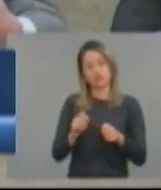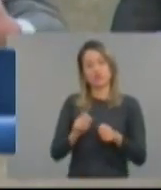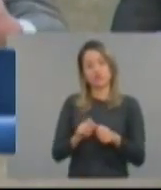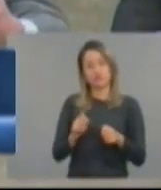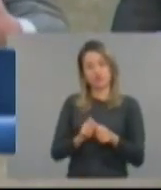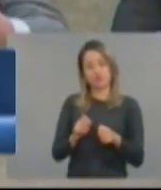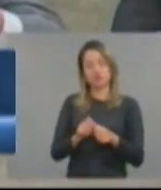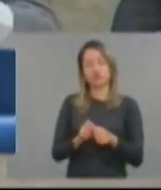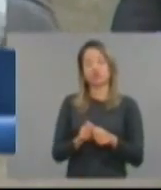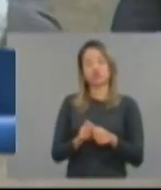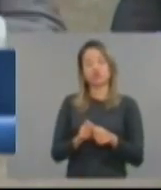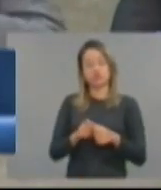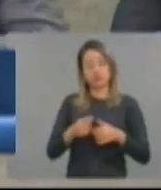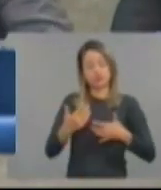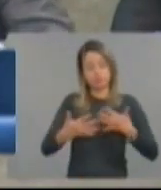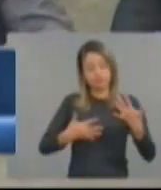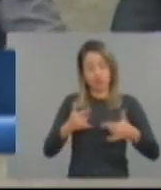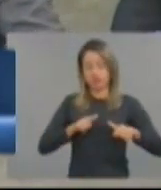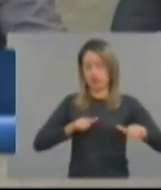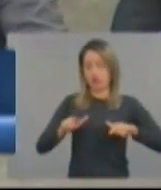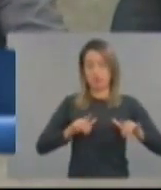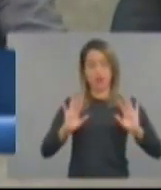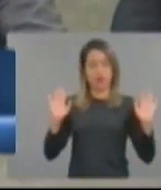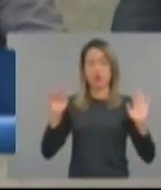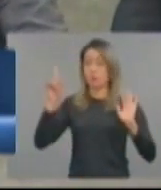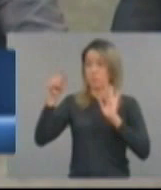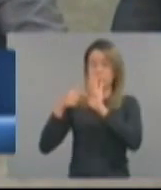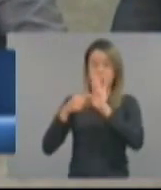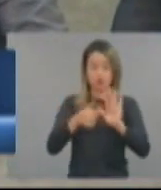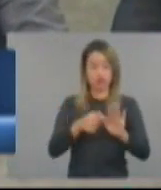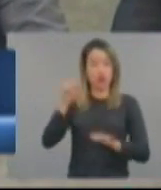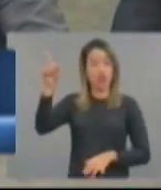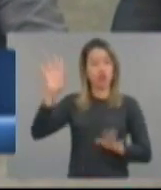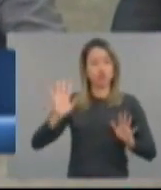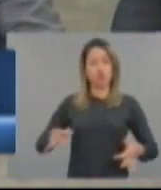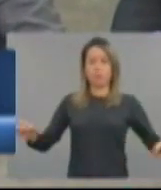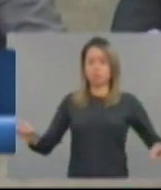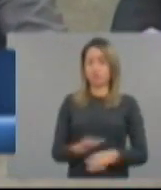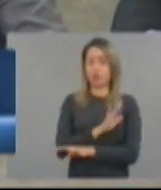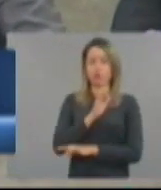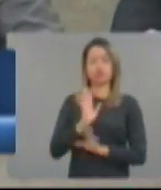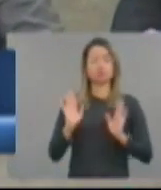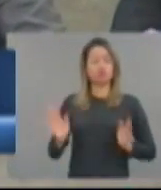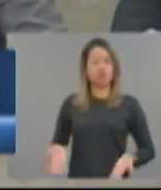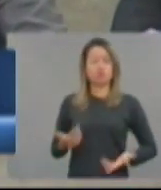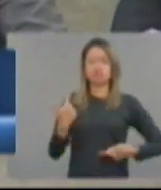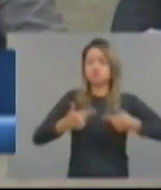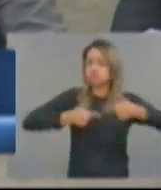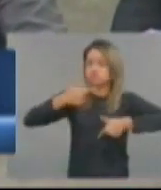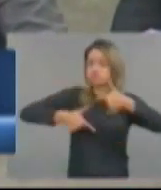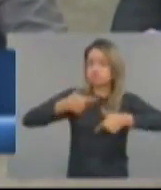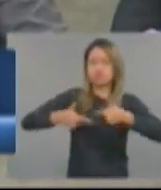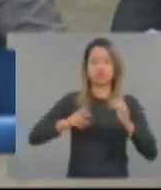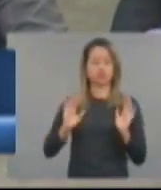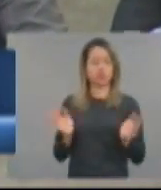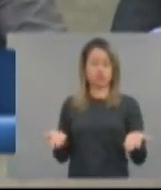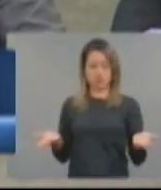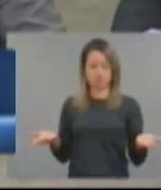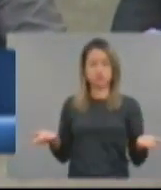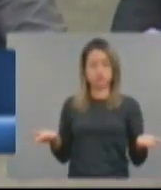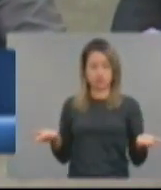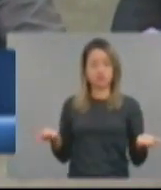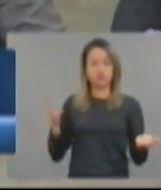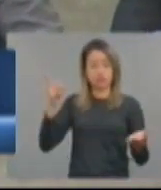desenvolvida. Então, isto mostra o preparo, a altivez, a capacidade do secretário Henrique Javi está